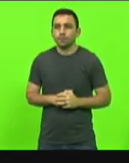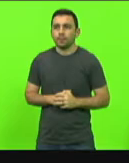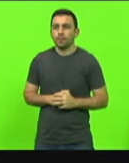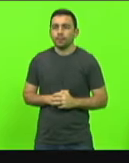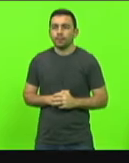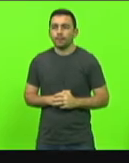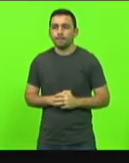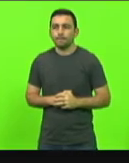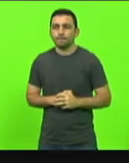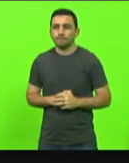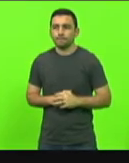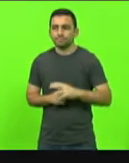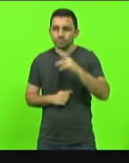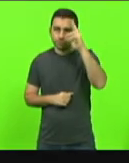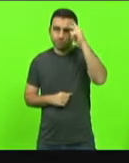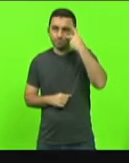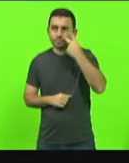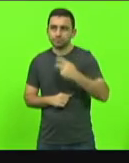Albus?